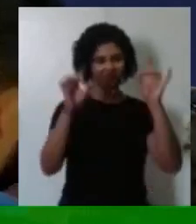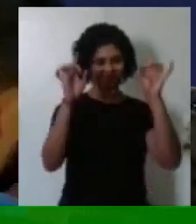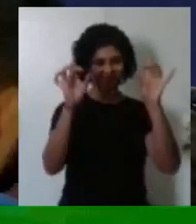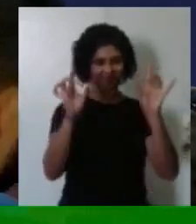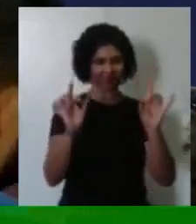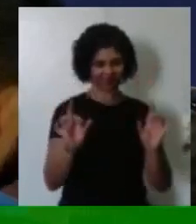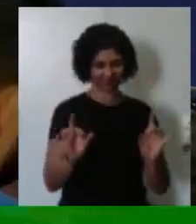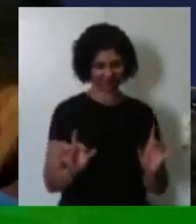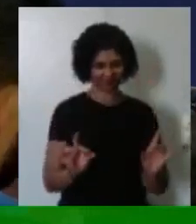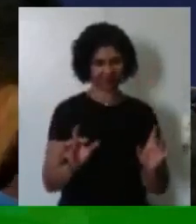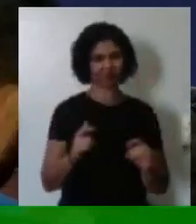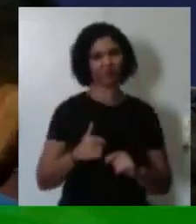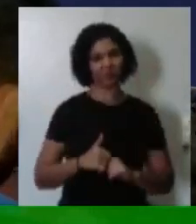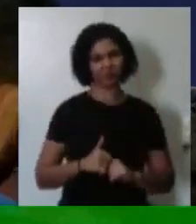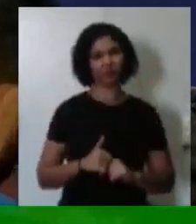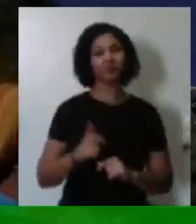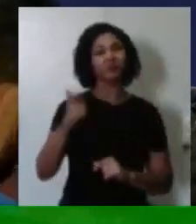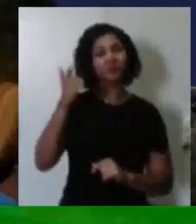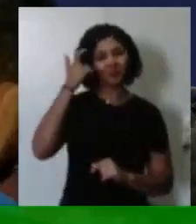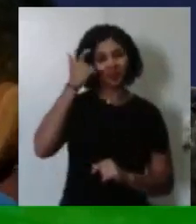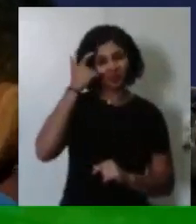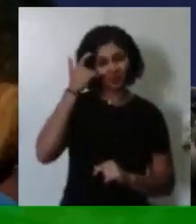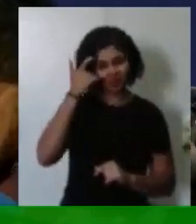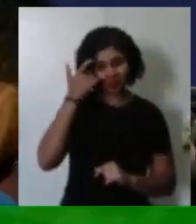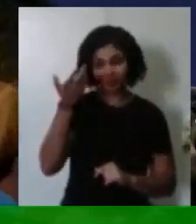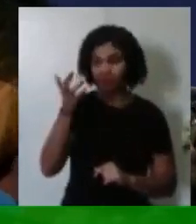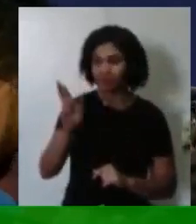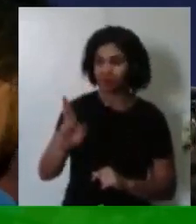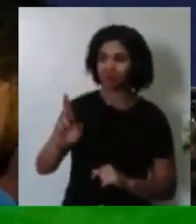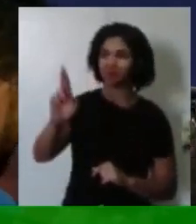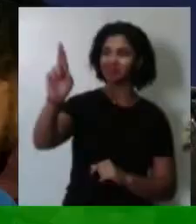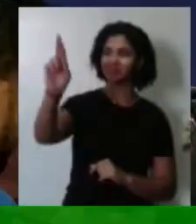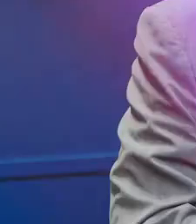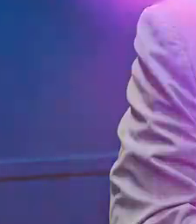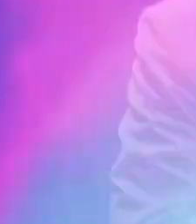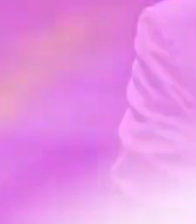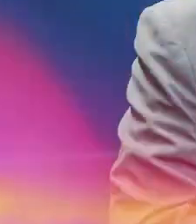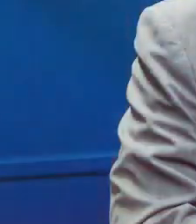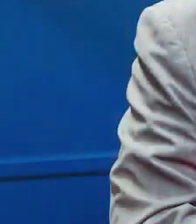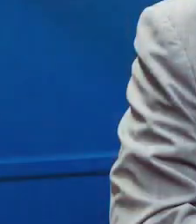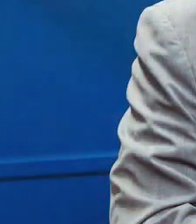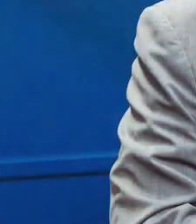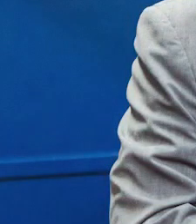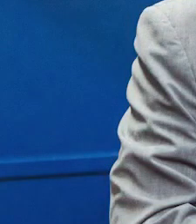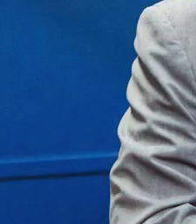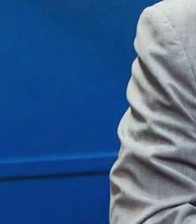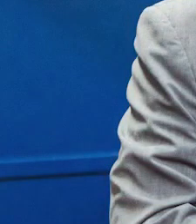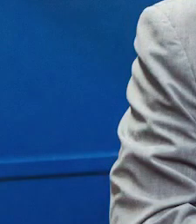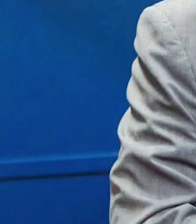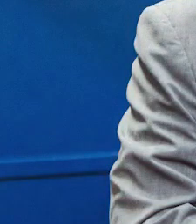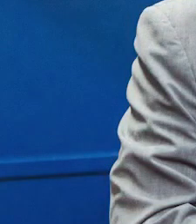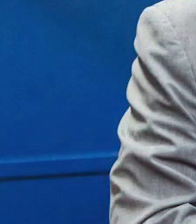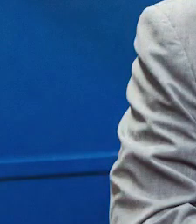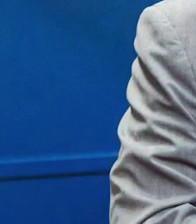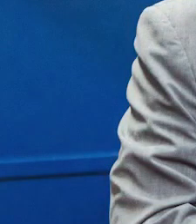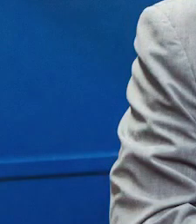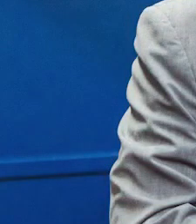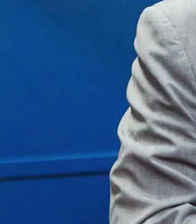tendo vossa excelência no comando. Delegado, deputado federal,